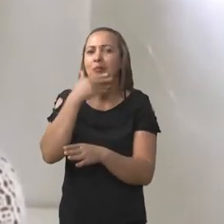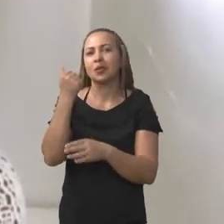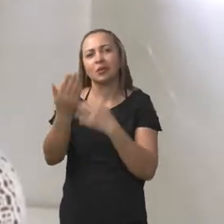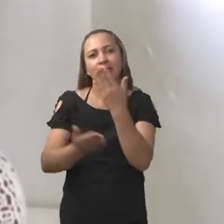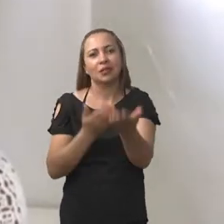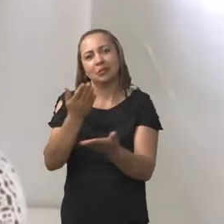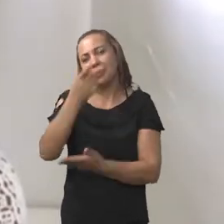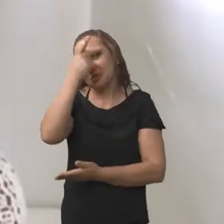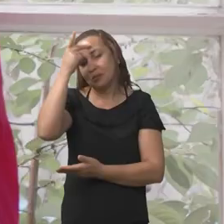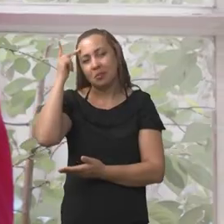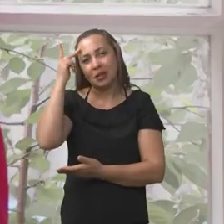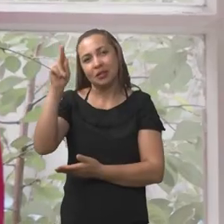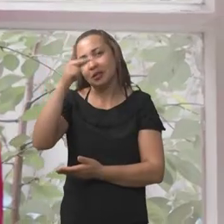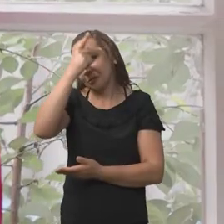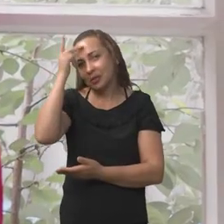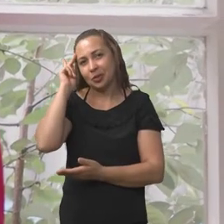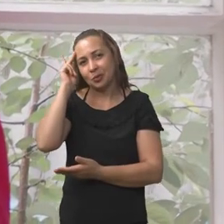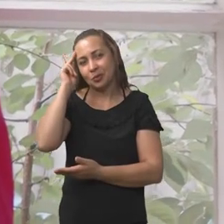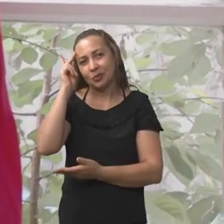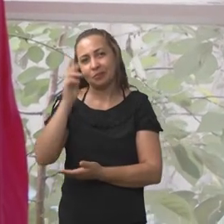tratamentos para os nossos pacientes.